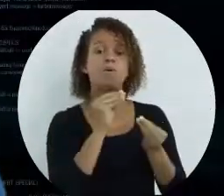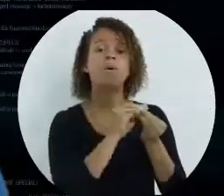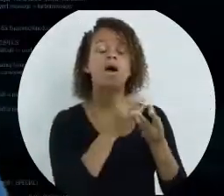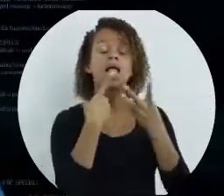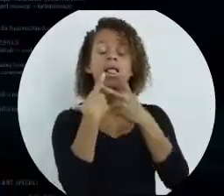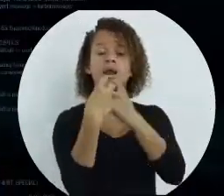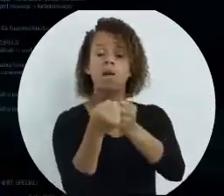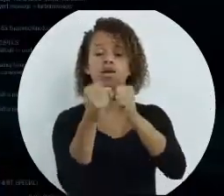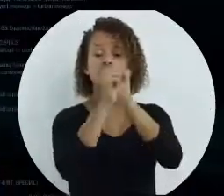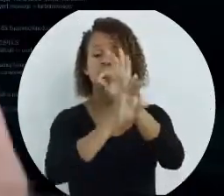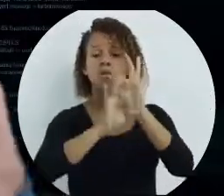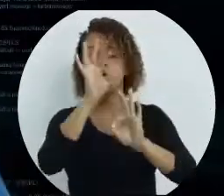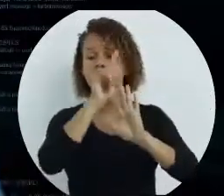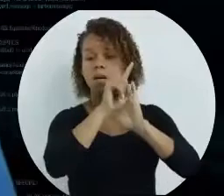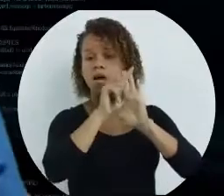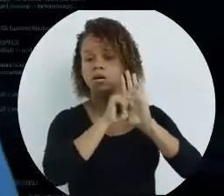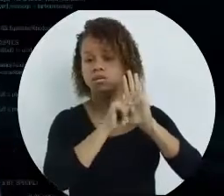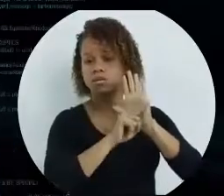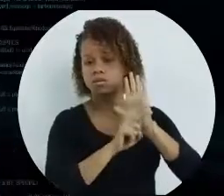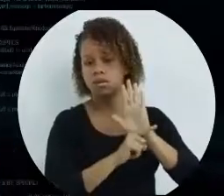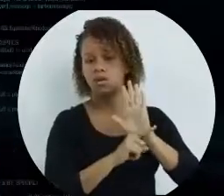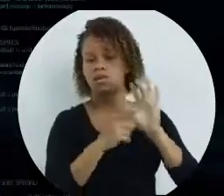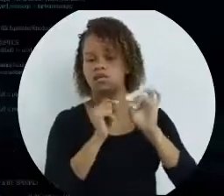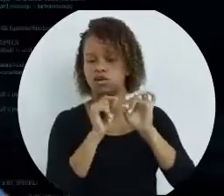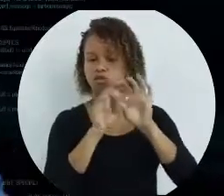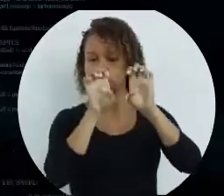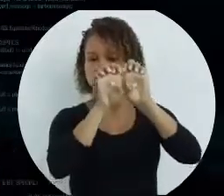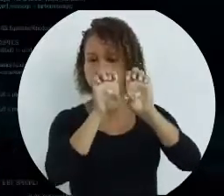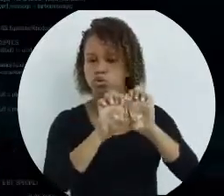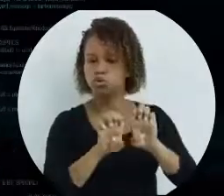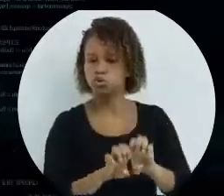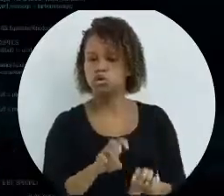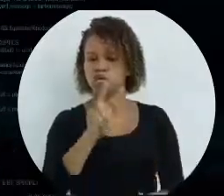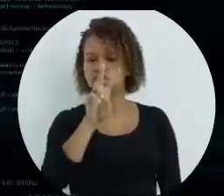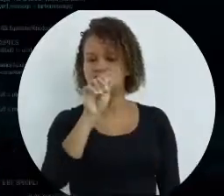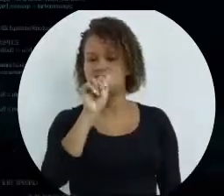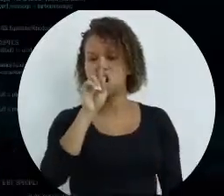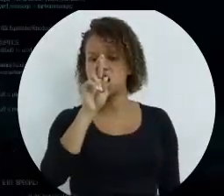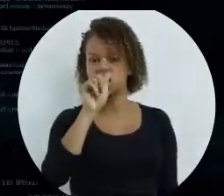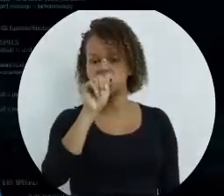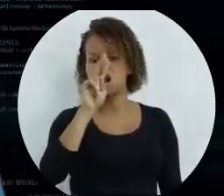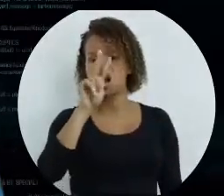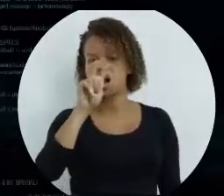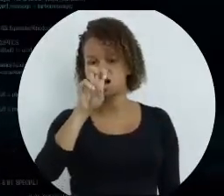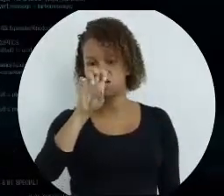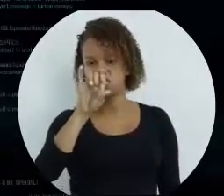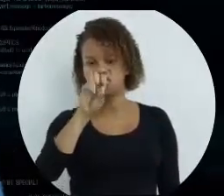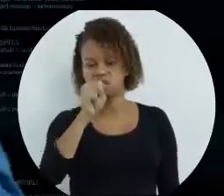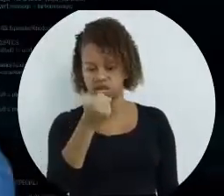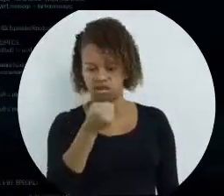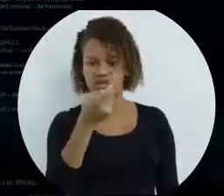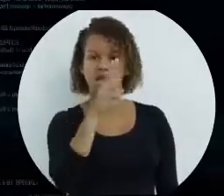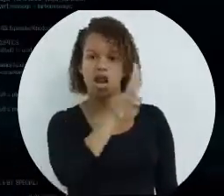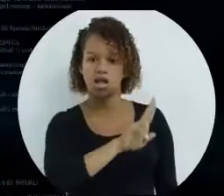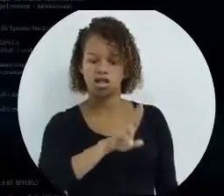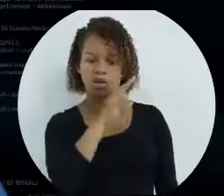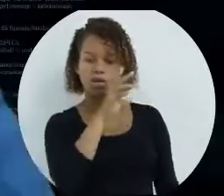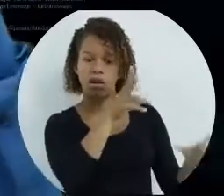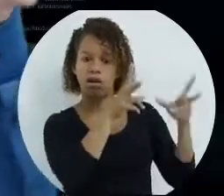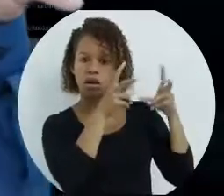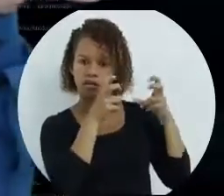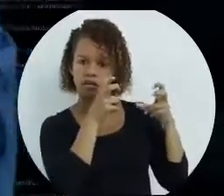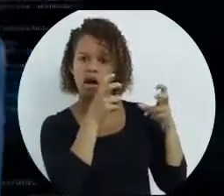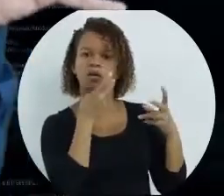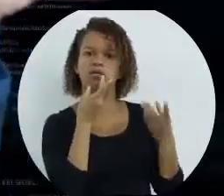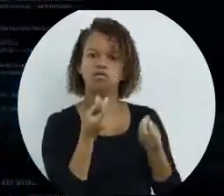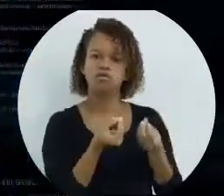na linguagem de programação? Através de uma estrutura chamada variáveis. As variáveis, elas têm um identificador